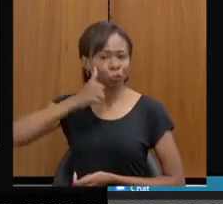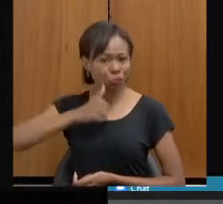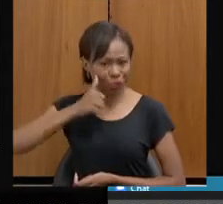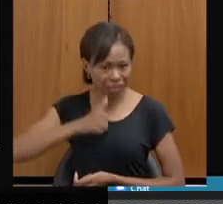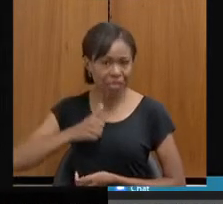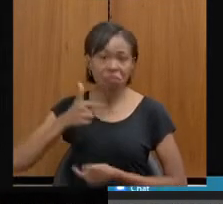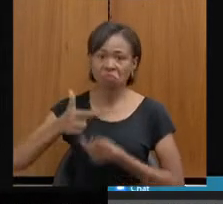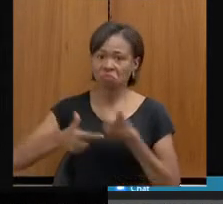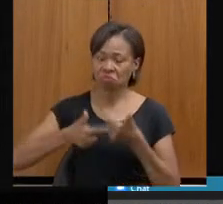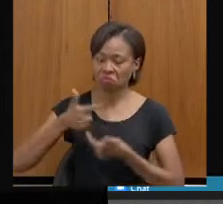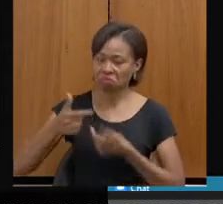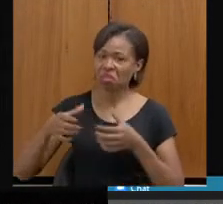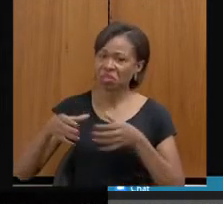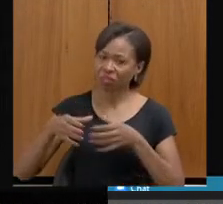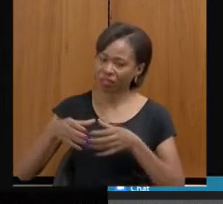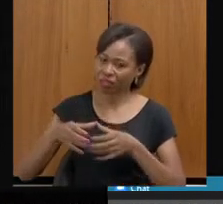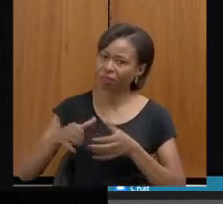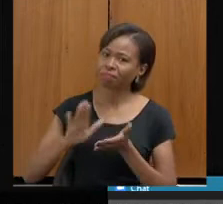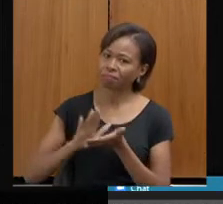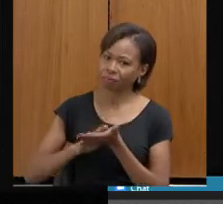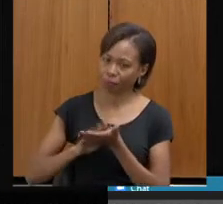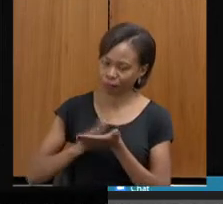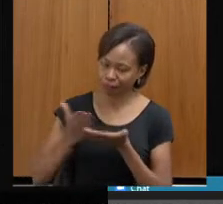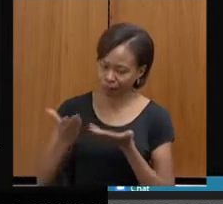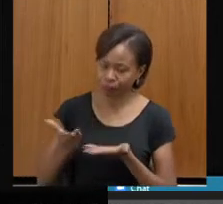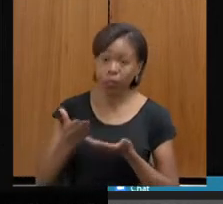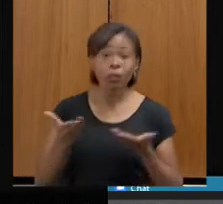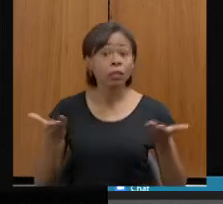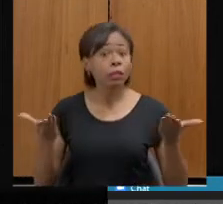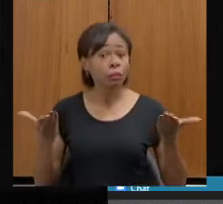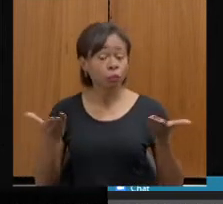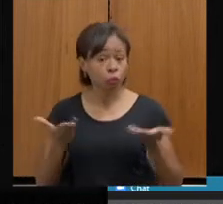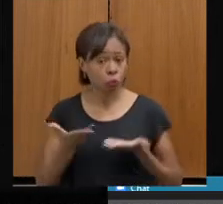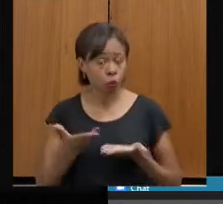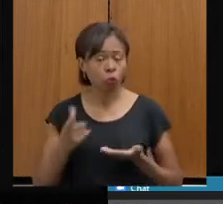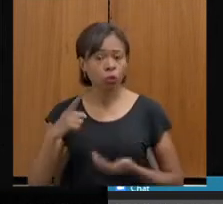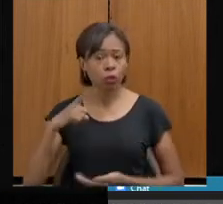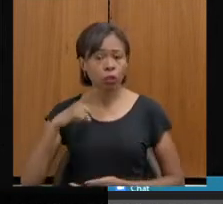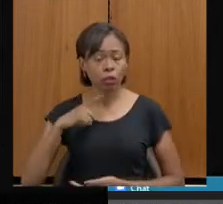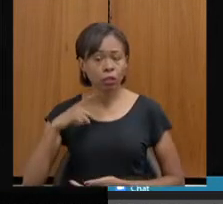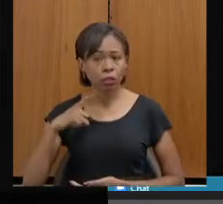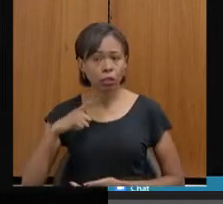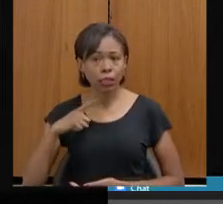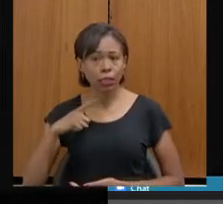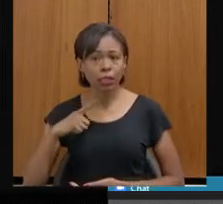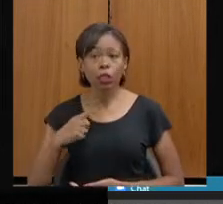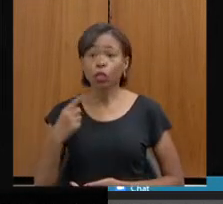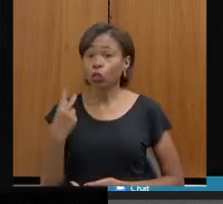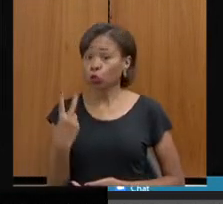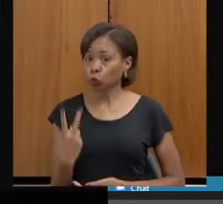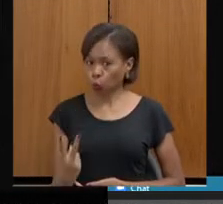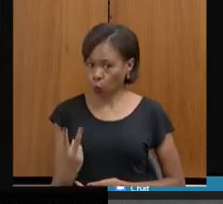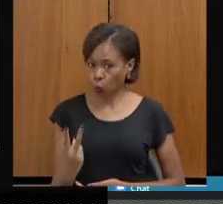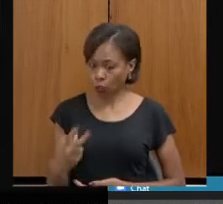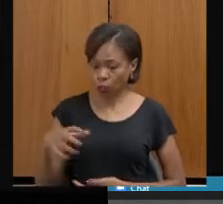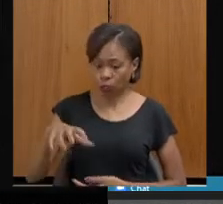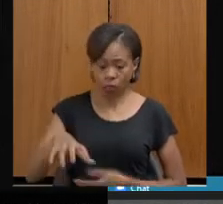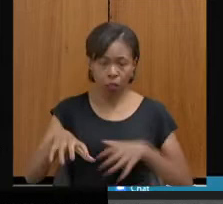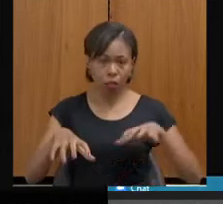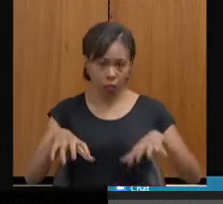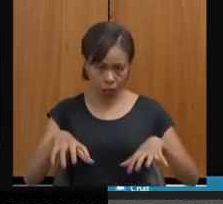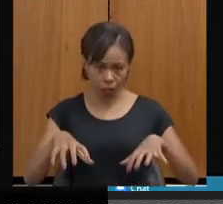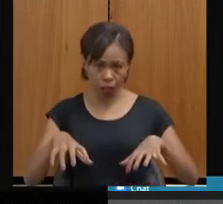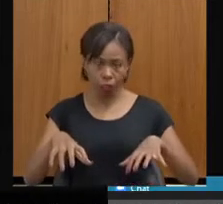eu já deixo até o meu elogio. Então, hoje, nós temos duas unidades que estão no nível